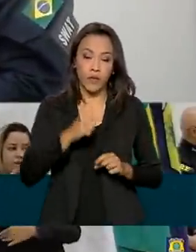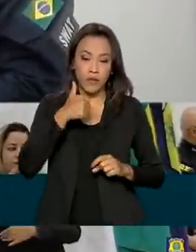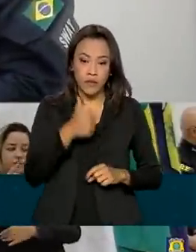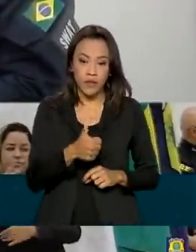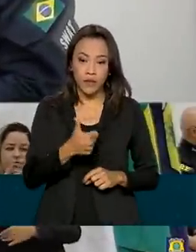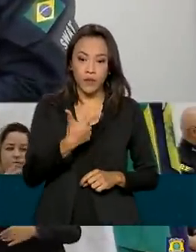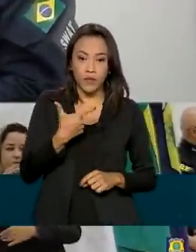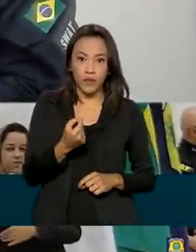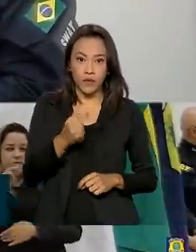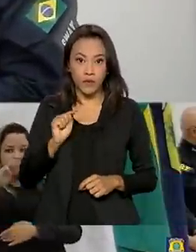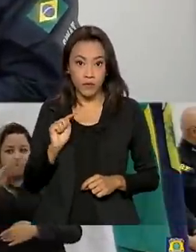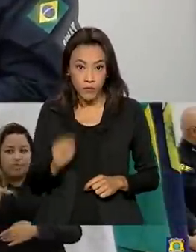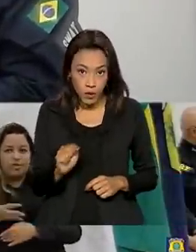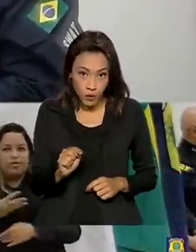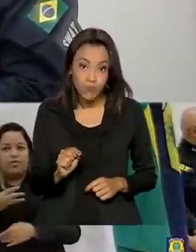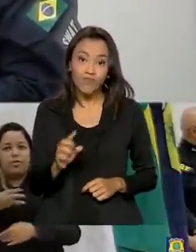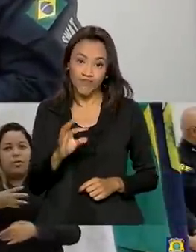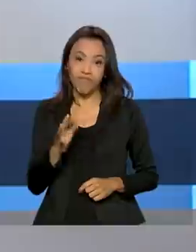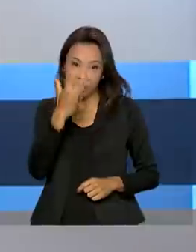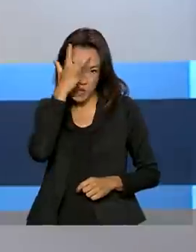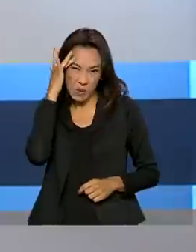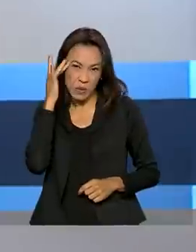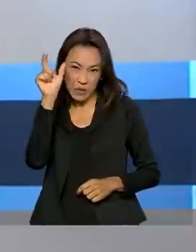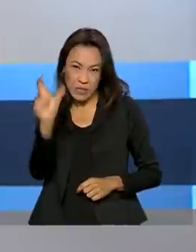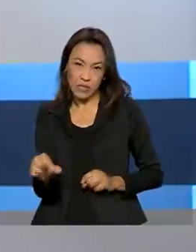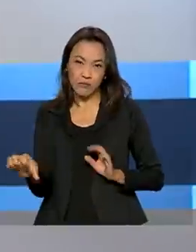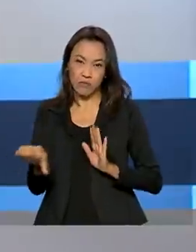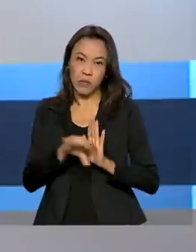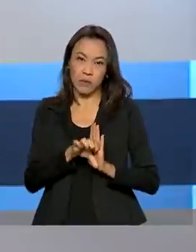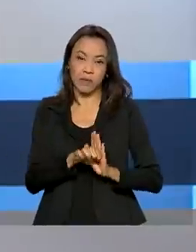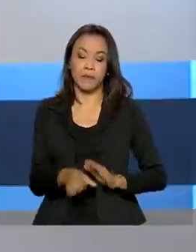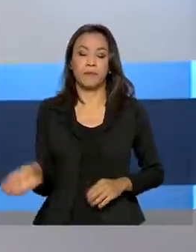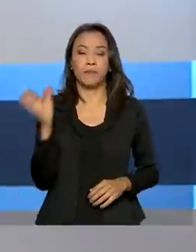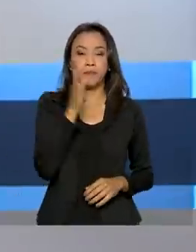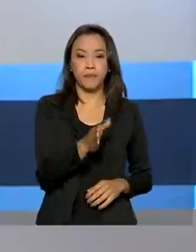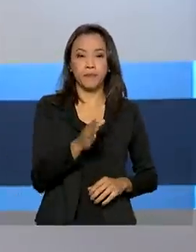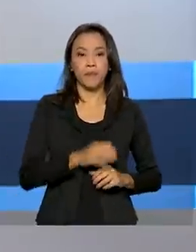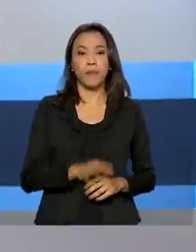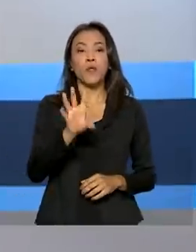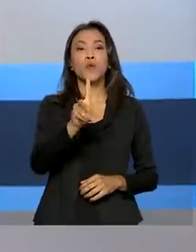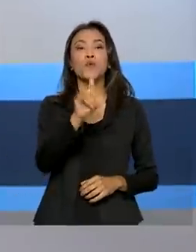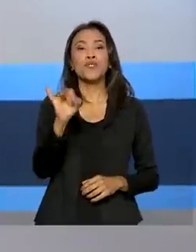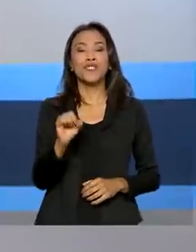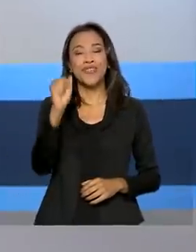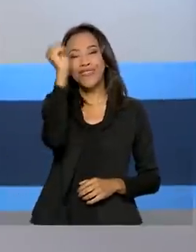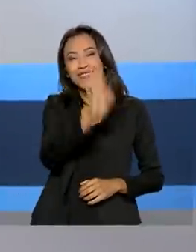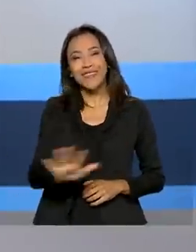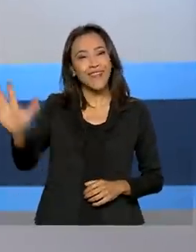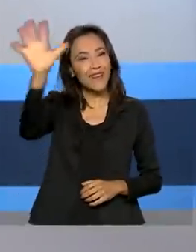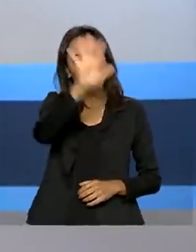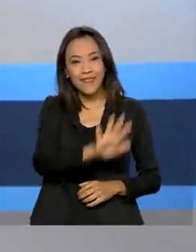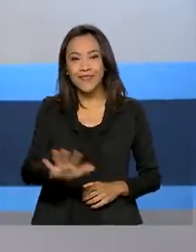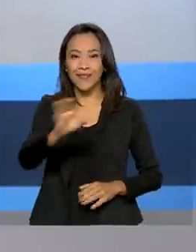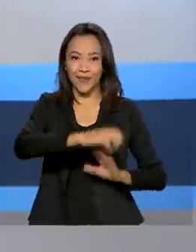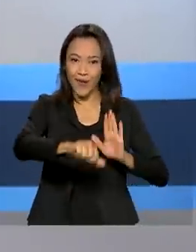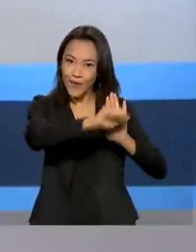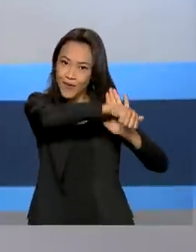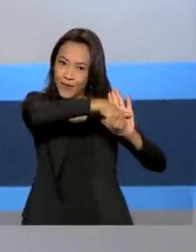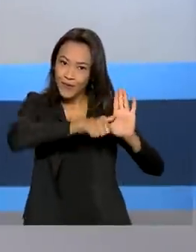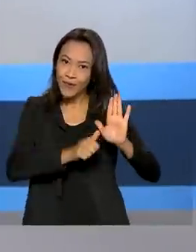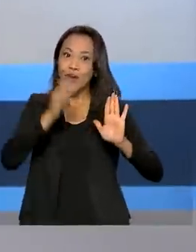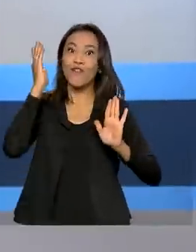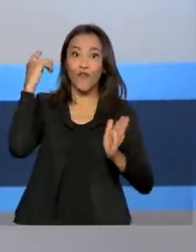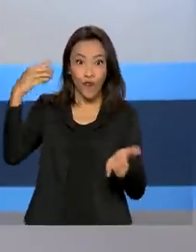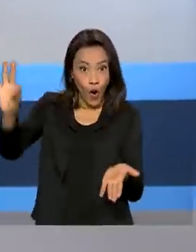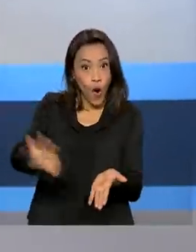120 mil criminosos. O Dia Nacional da Síndrome de Dau foi oficializado pelo governo esta semana.